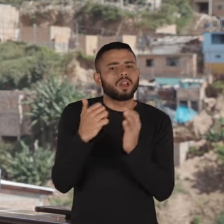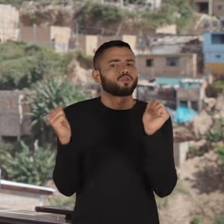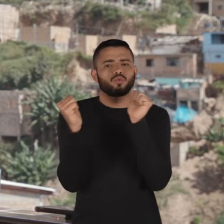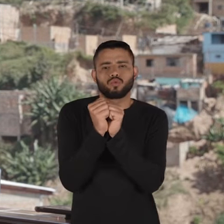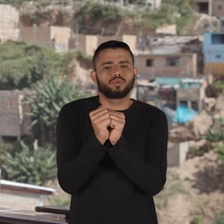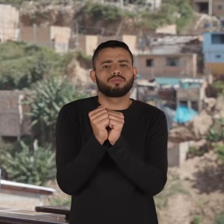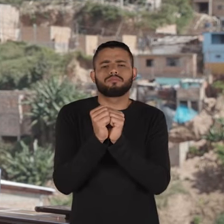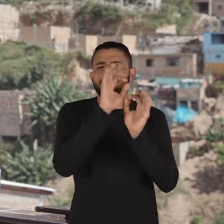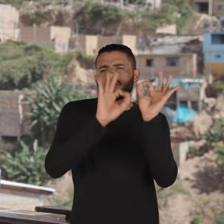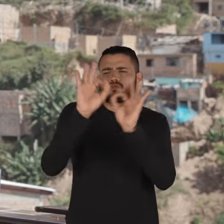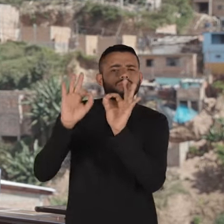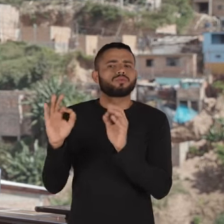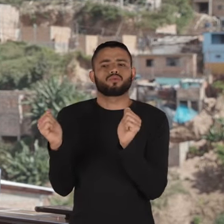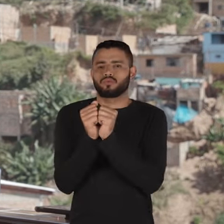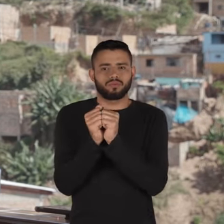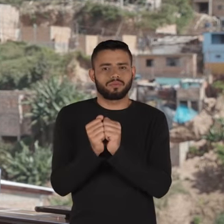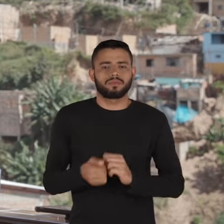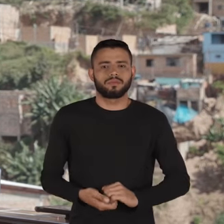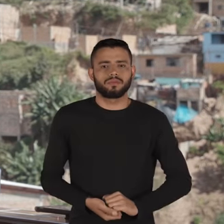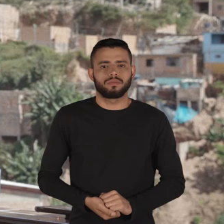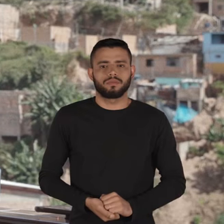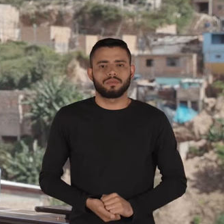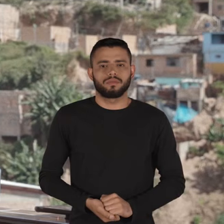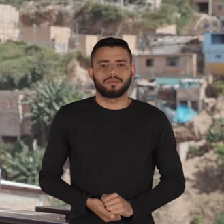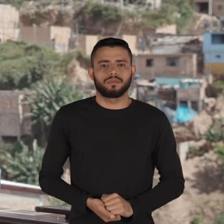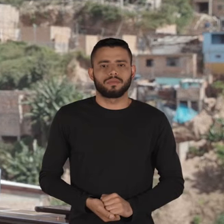desenhar junto, vamos diagramar junto.